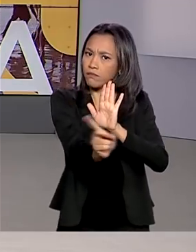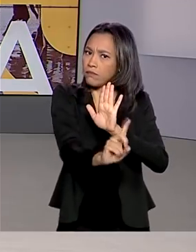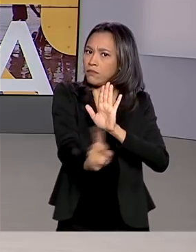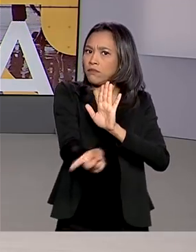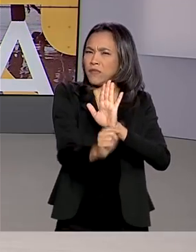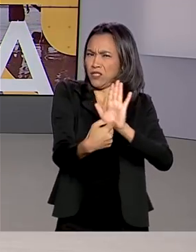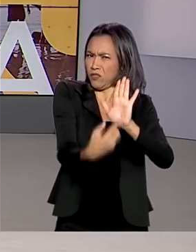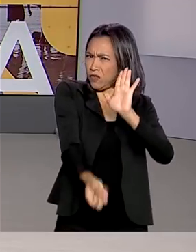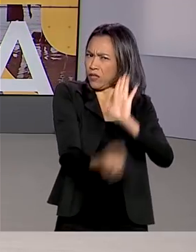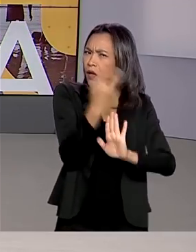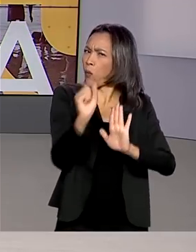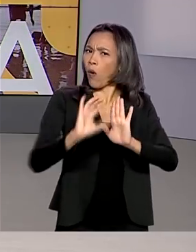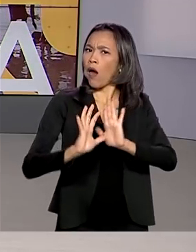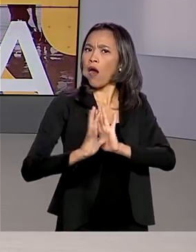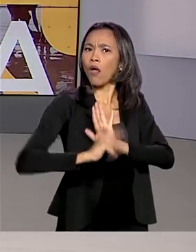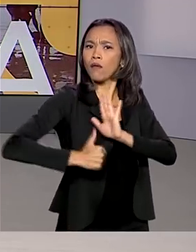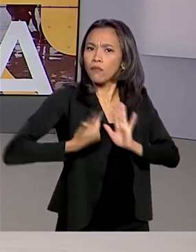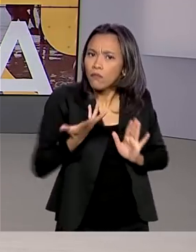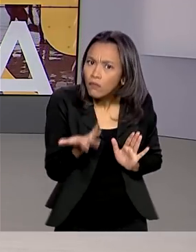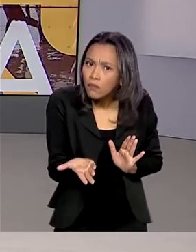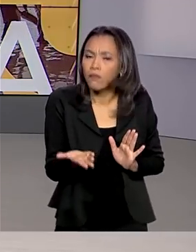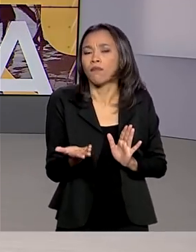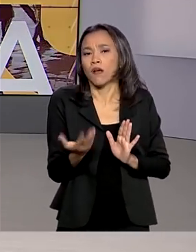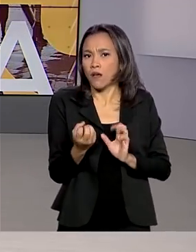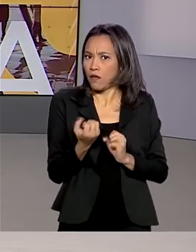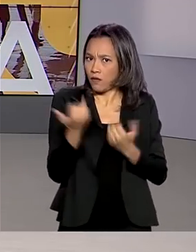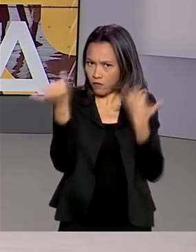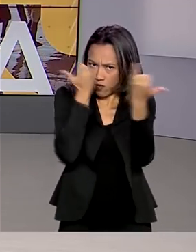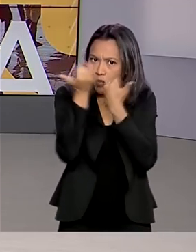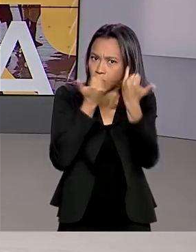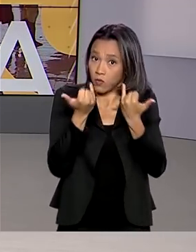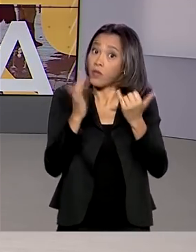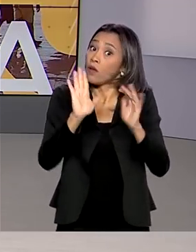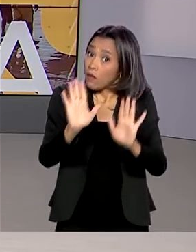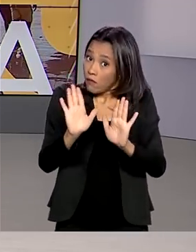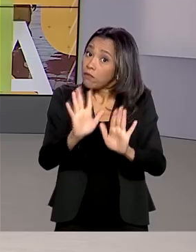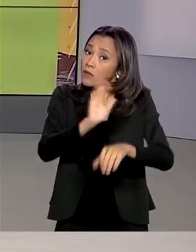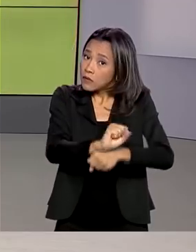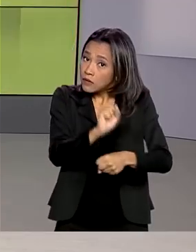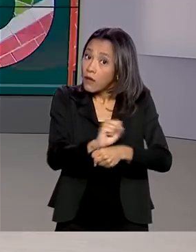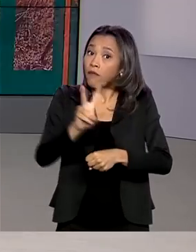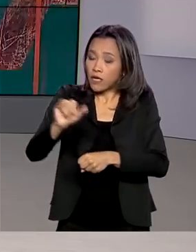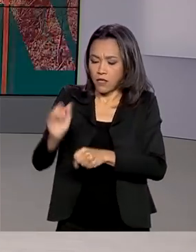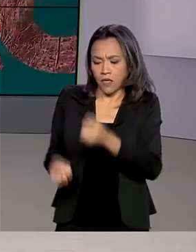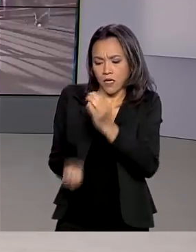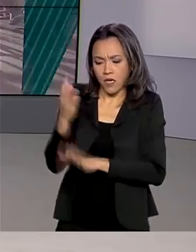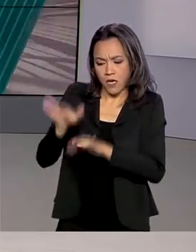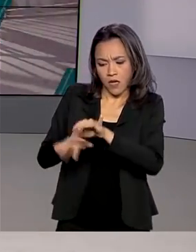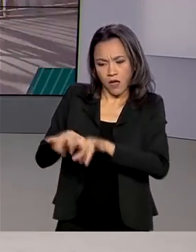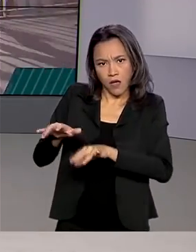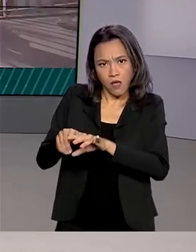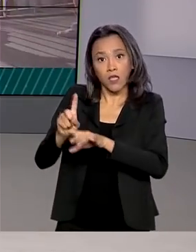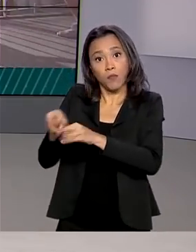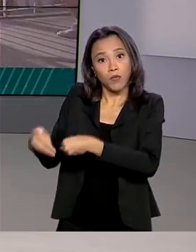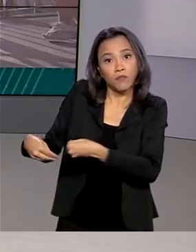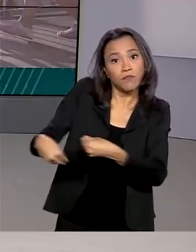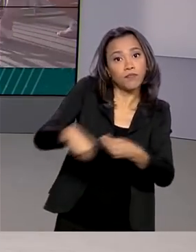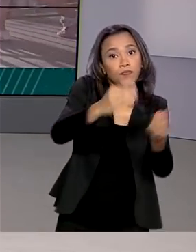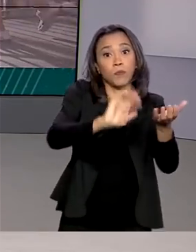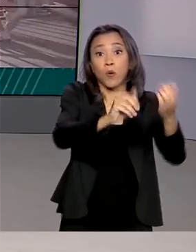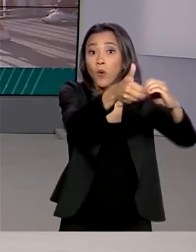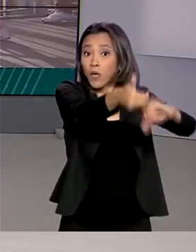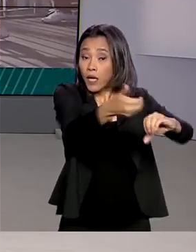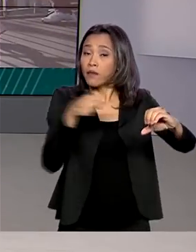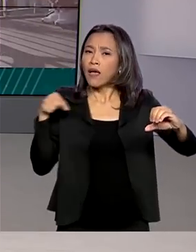foram criados para roubar dados do consumidor. O benefício vai ser criado pelo governo e encaminhado ao Congresso. A medida faz parte